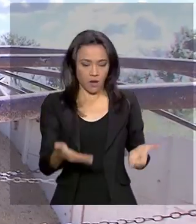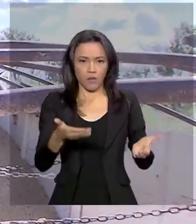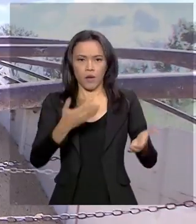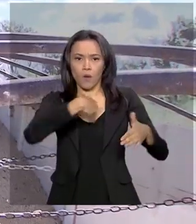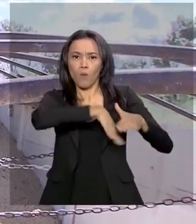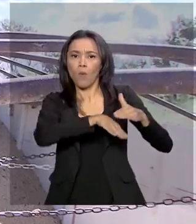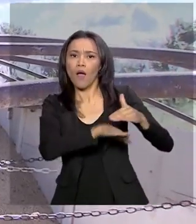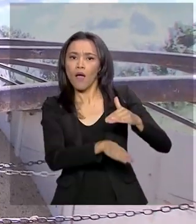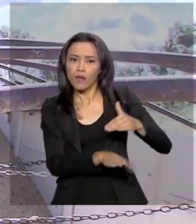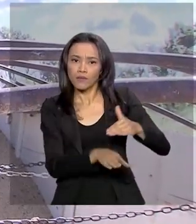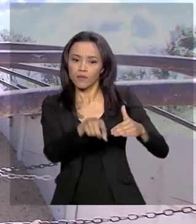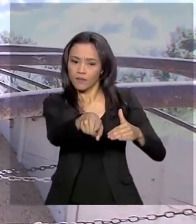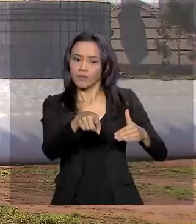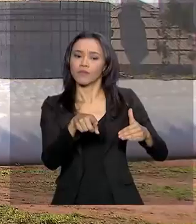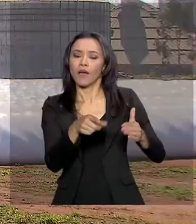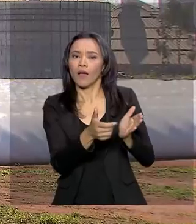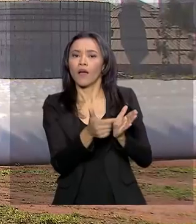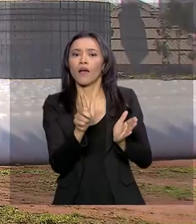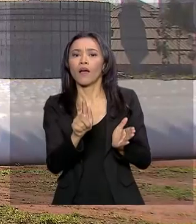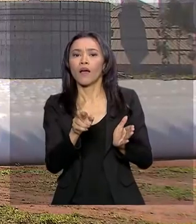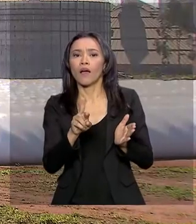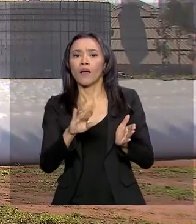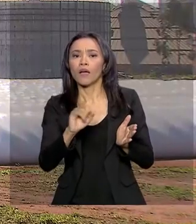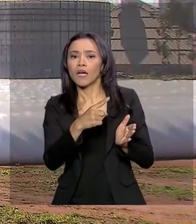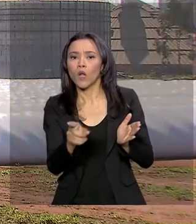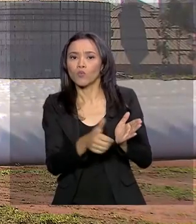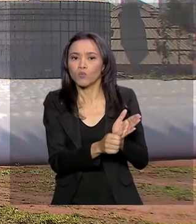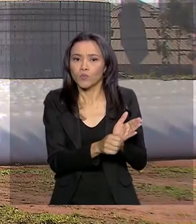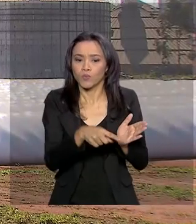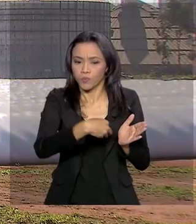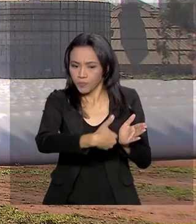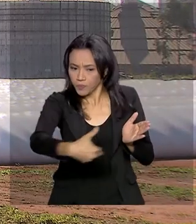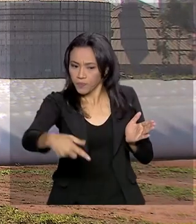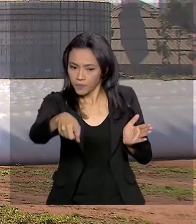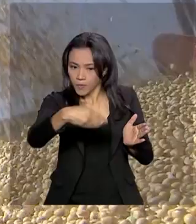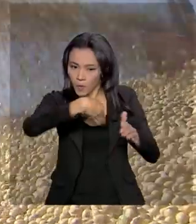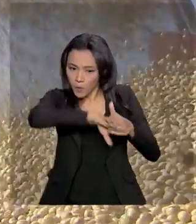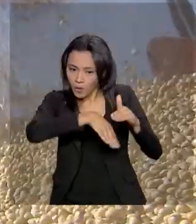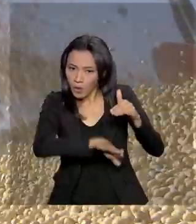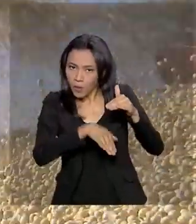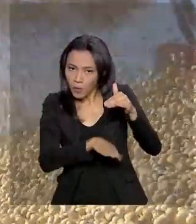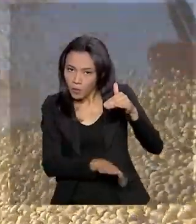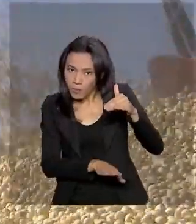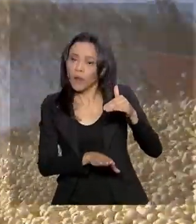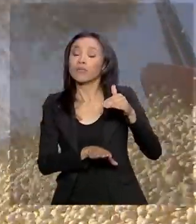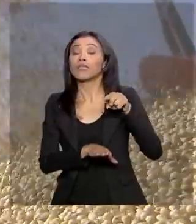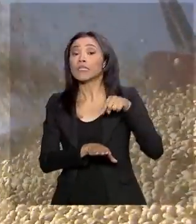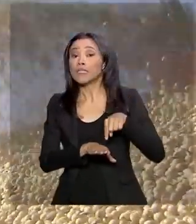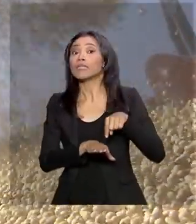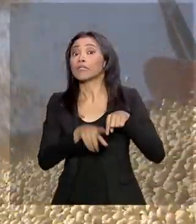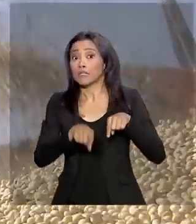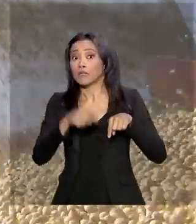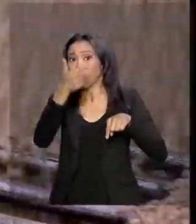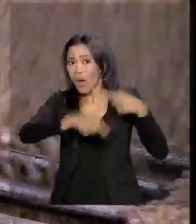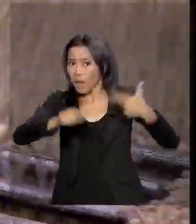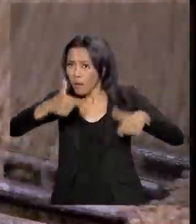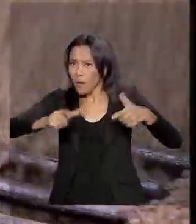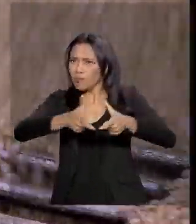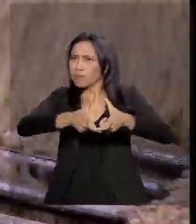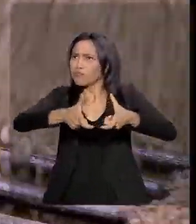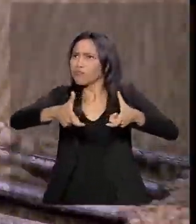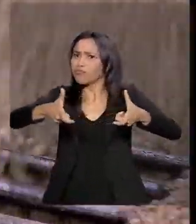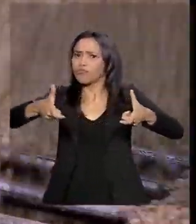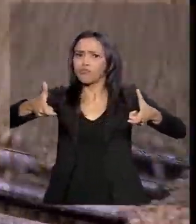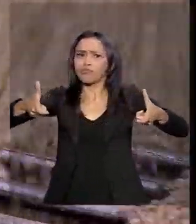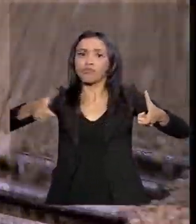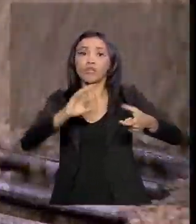20 milhões de reais. Com isso, o governo espera que a capacidade nacional de armazenar grãos seja ampliada em cerca